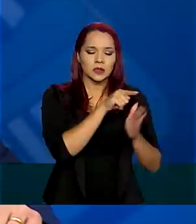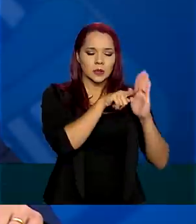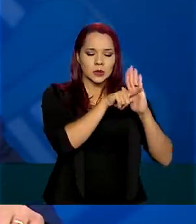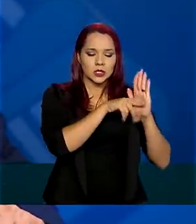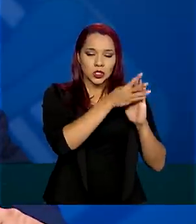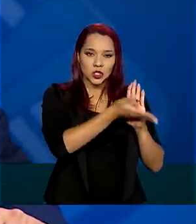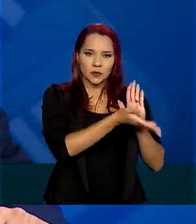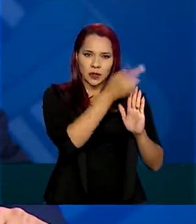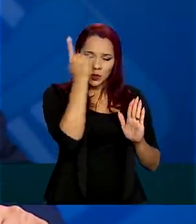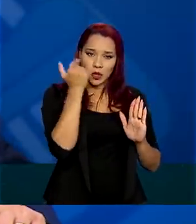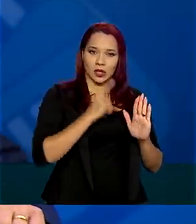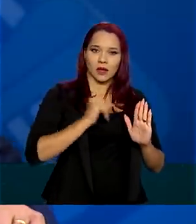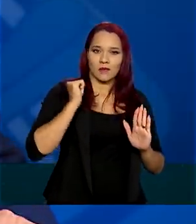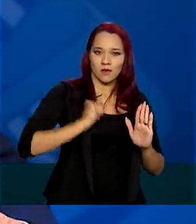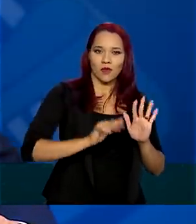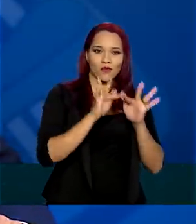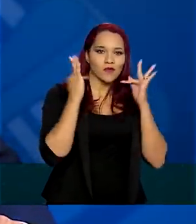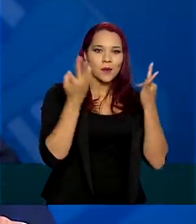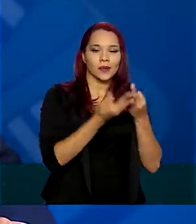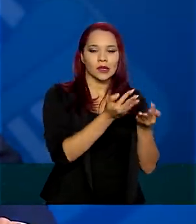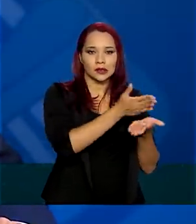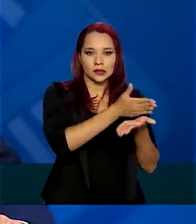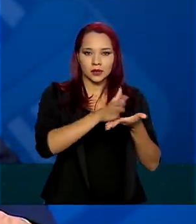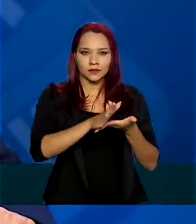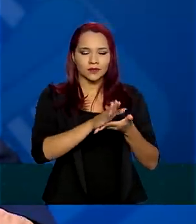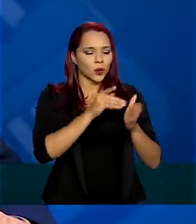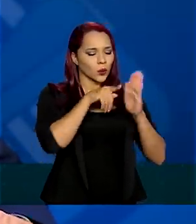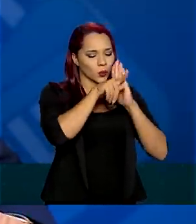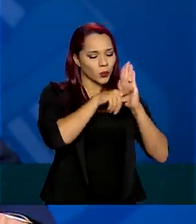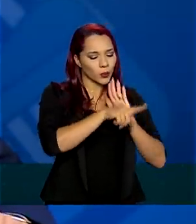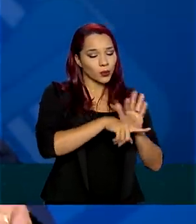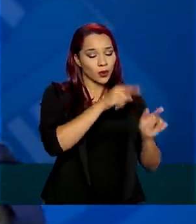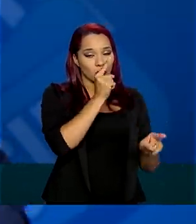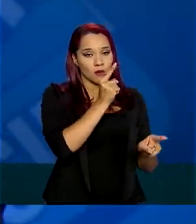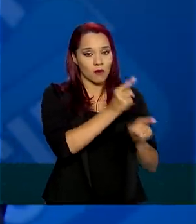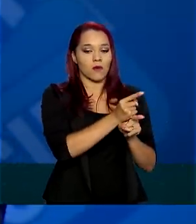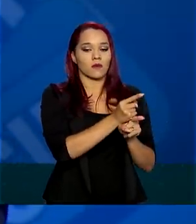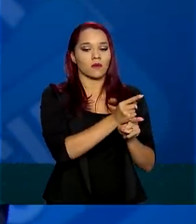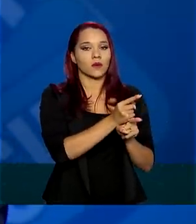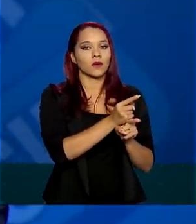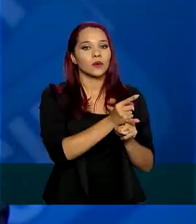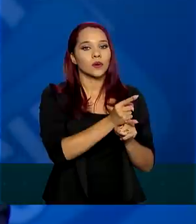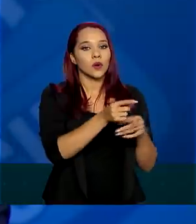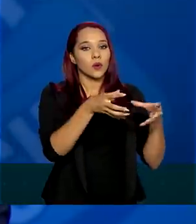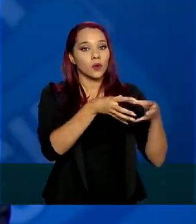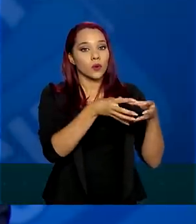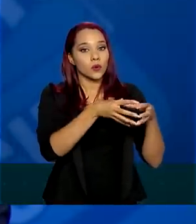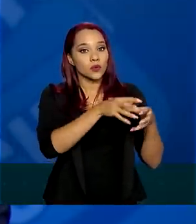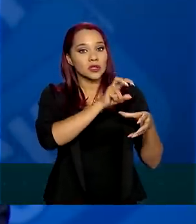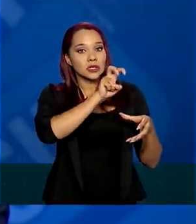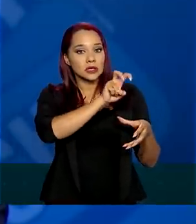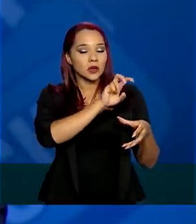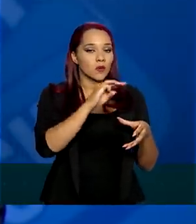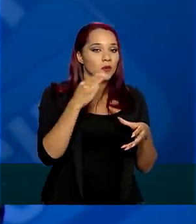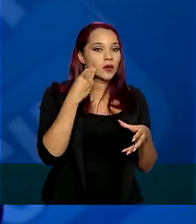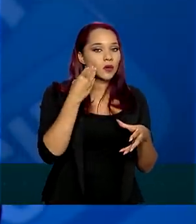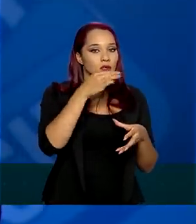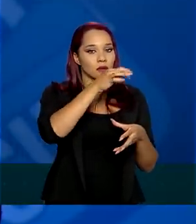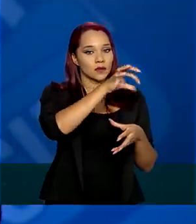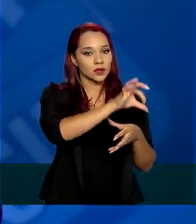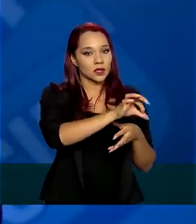beneficiários do Bolsa Família, encontramos um universo de 5 milhões e